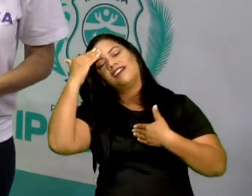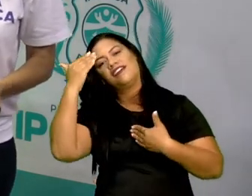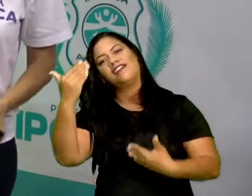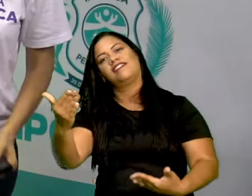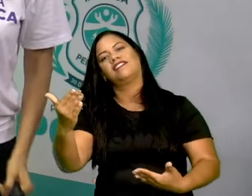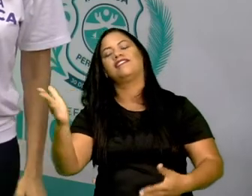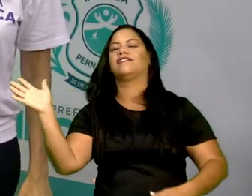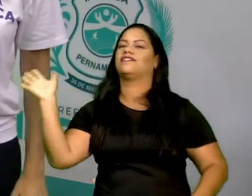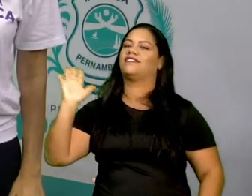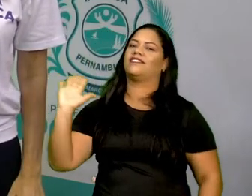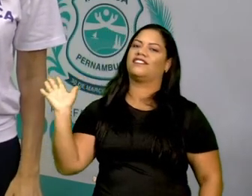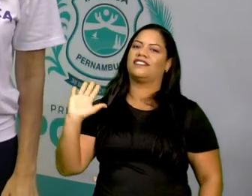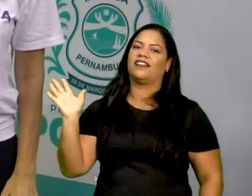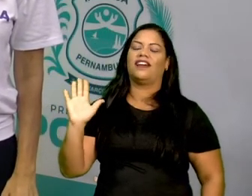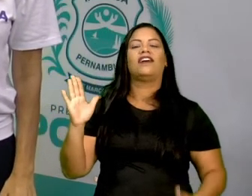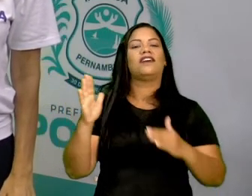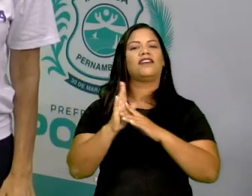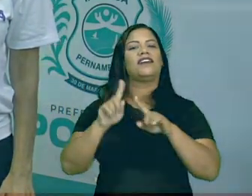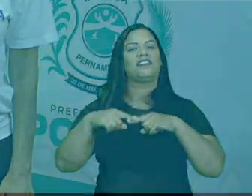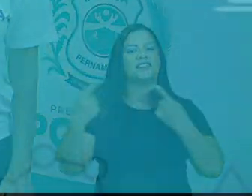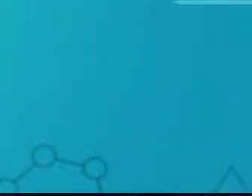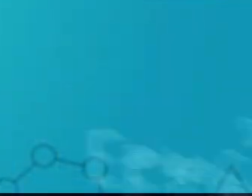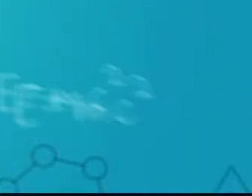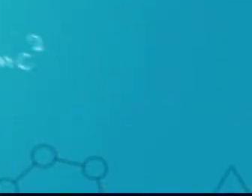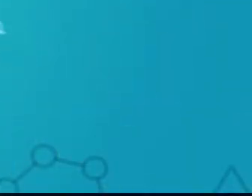companhia. Tchau, gente, até a próxima aula.